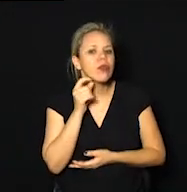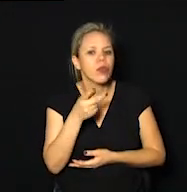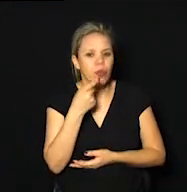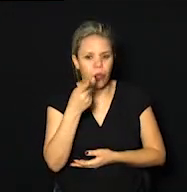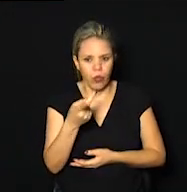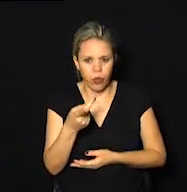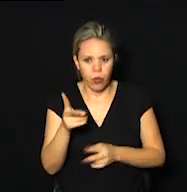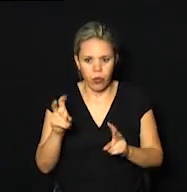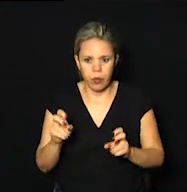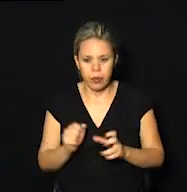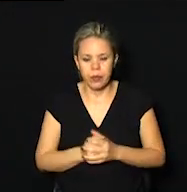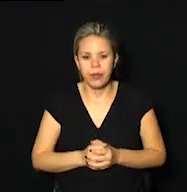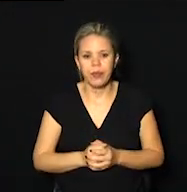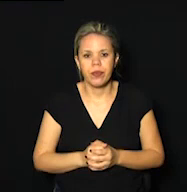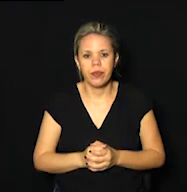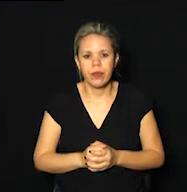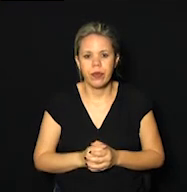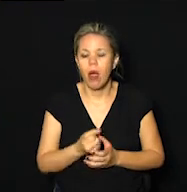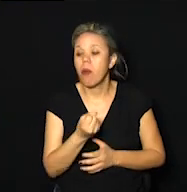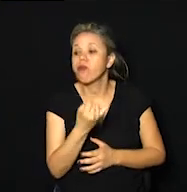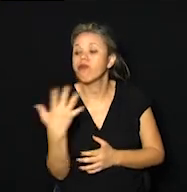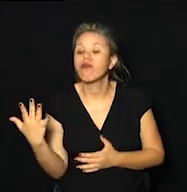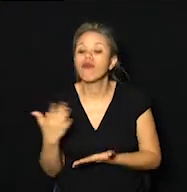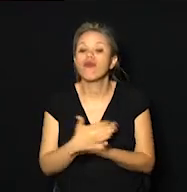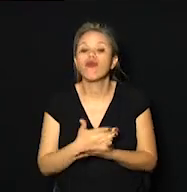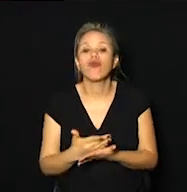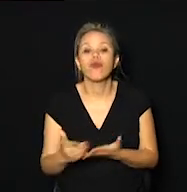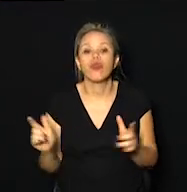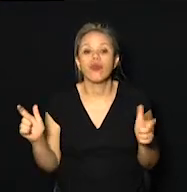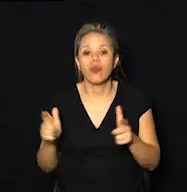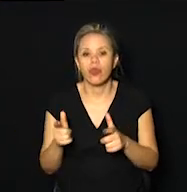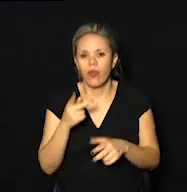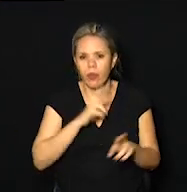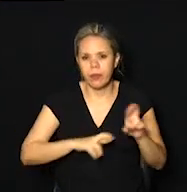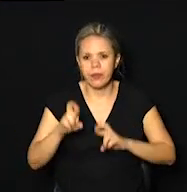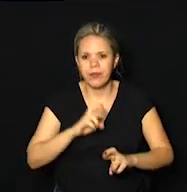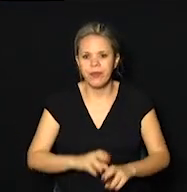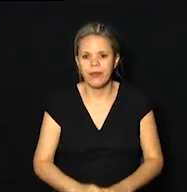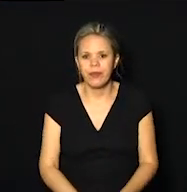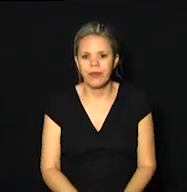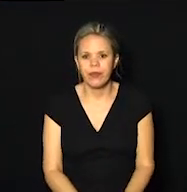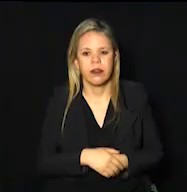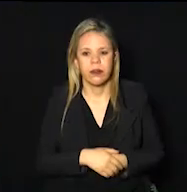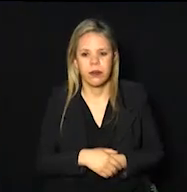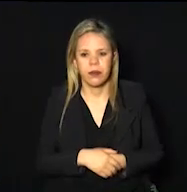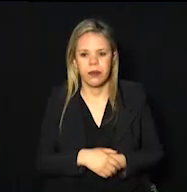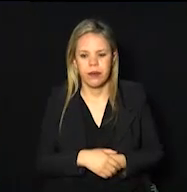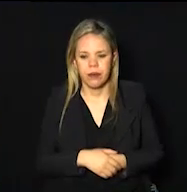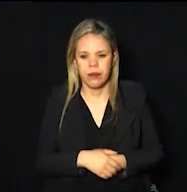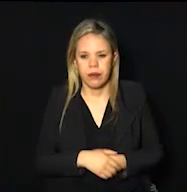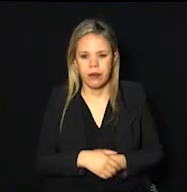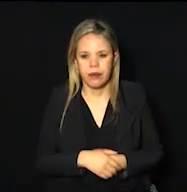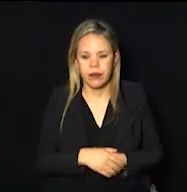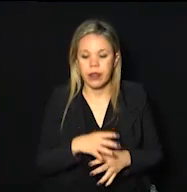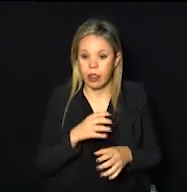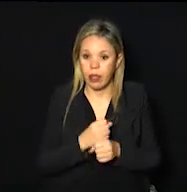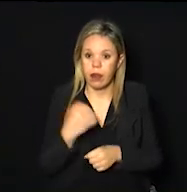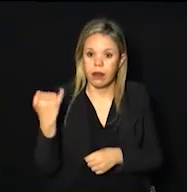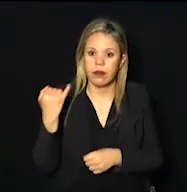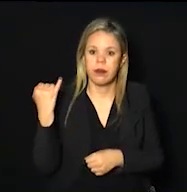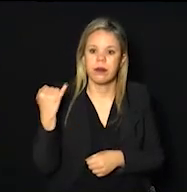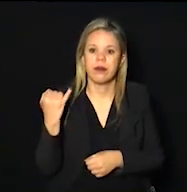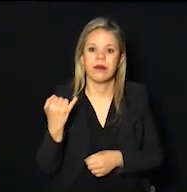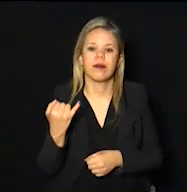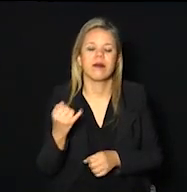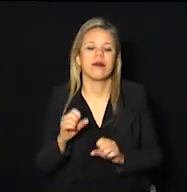pouquinho a respeito sobre essa taxa que começou a cair. Vamos conferir. São cálculos muito importantes porque